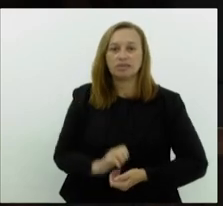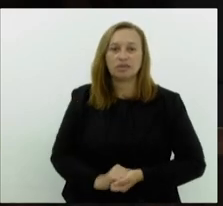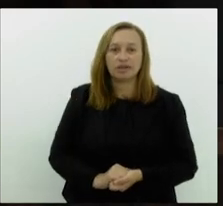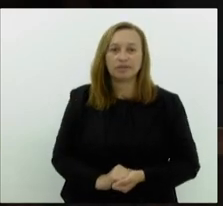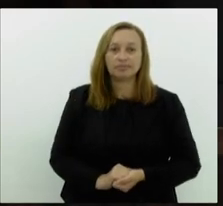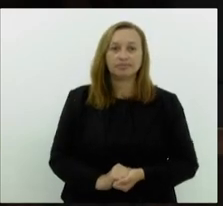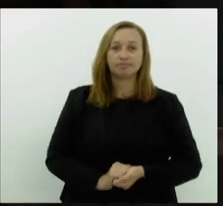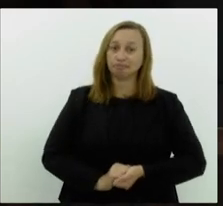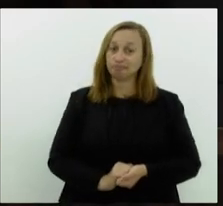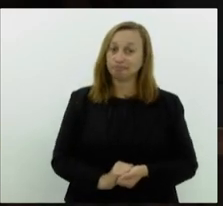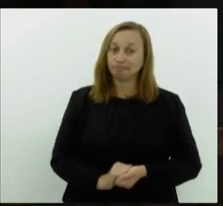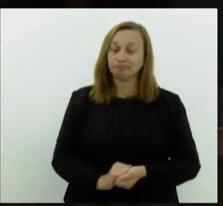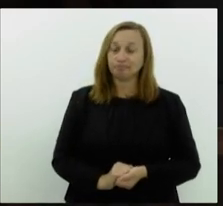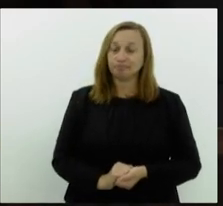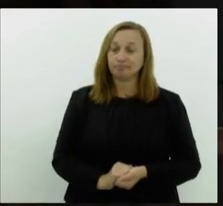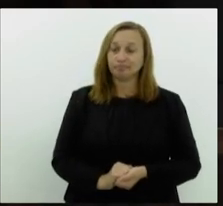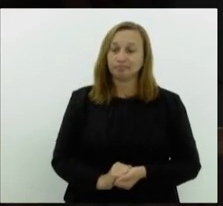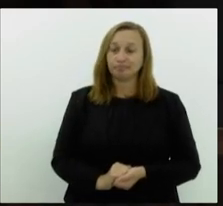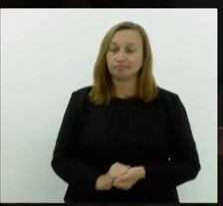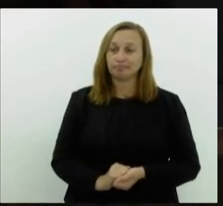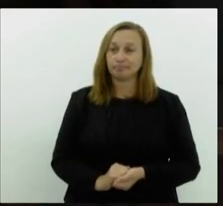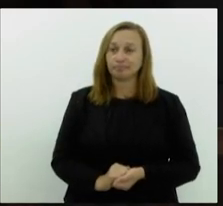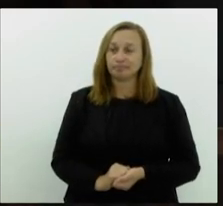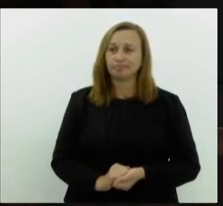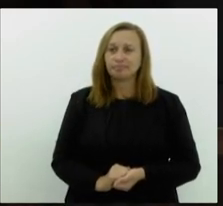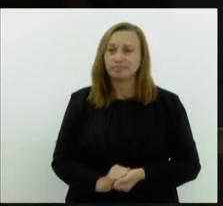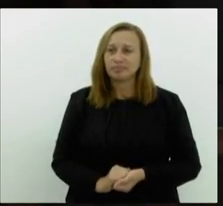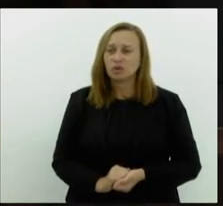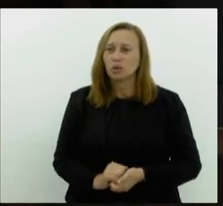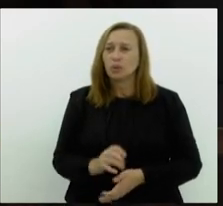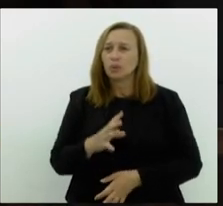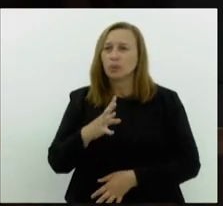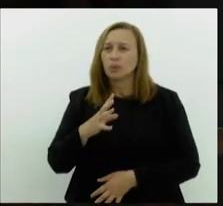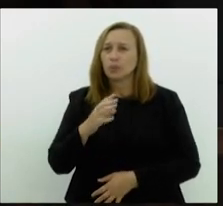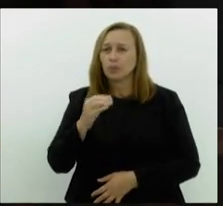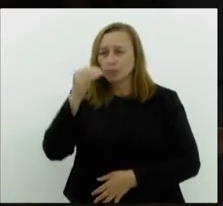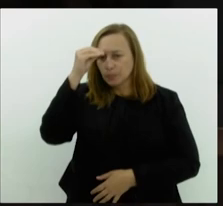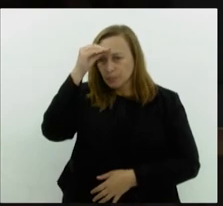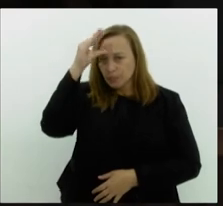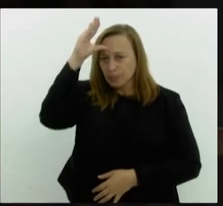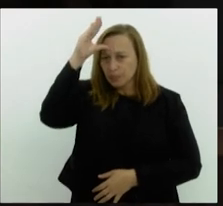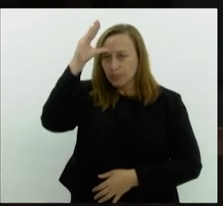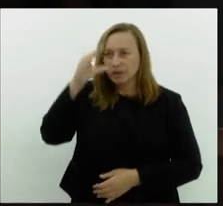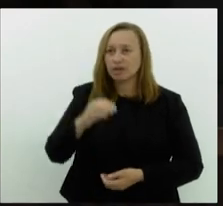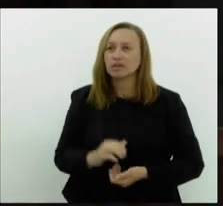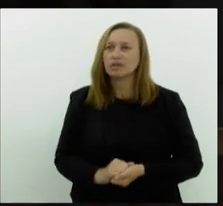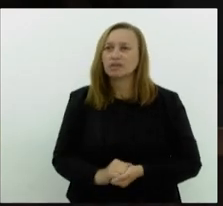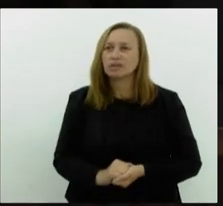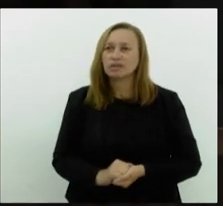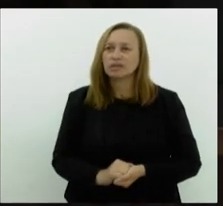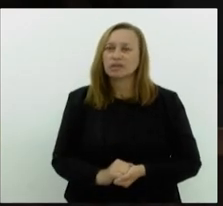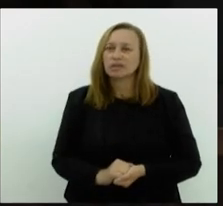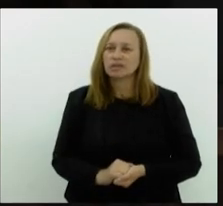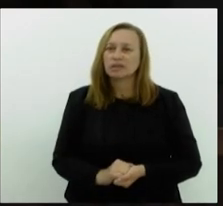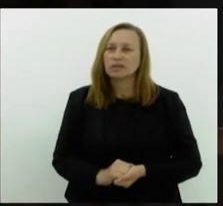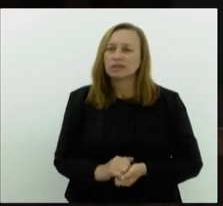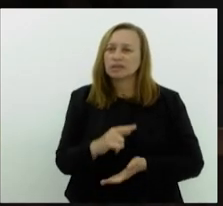dispõe acerca do fornecimento de certidão de